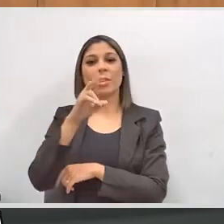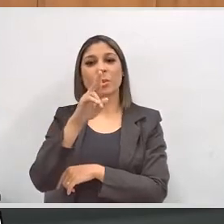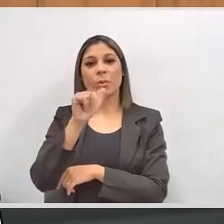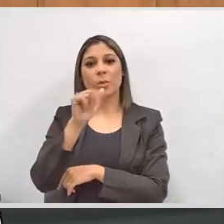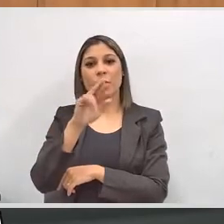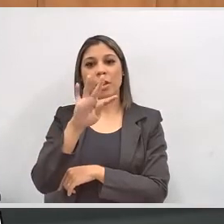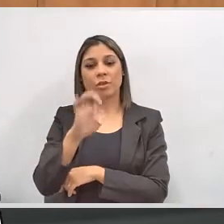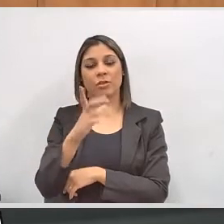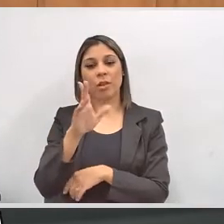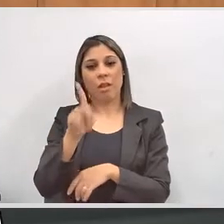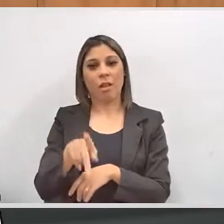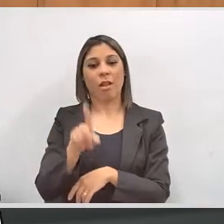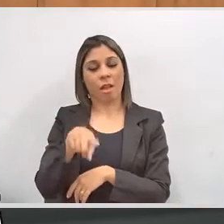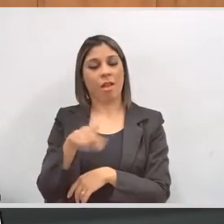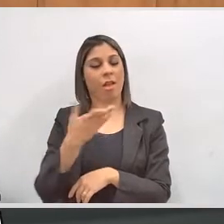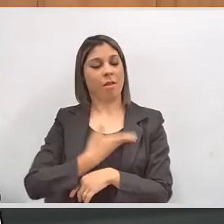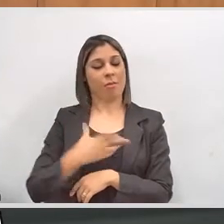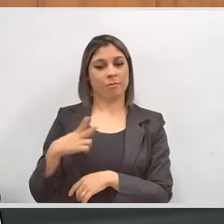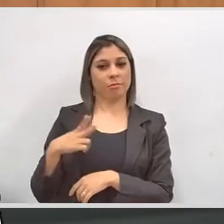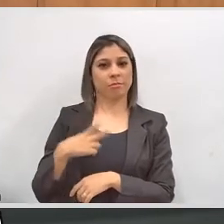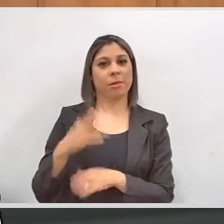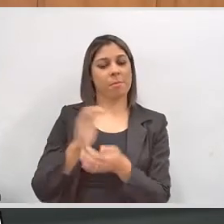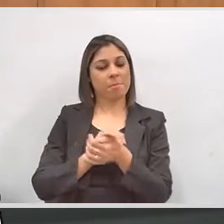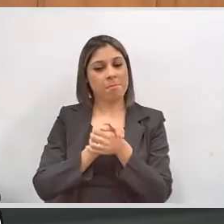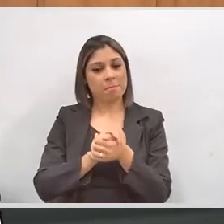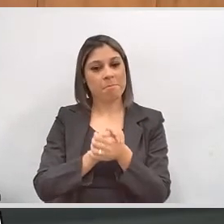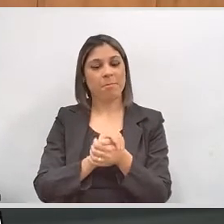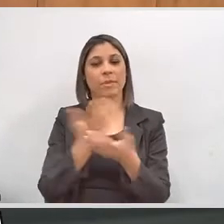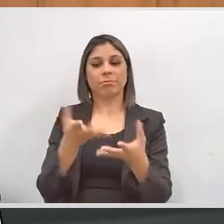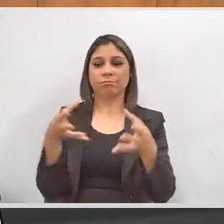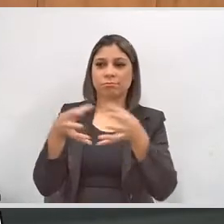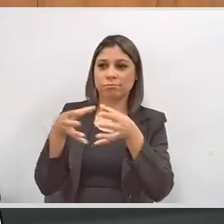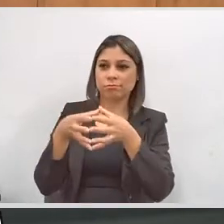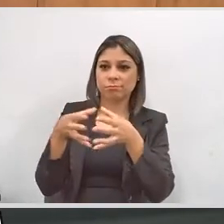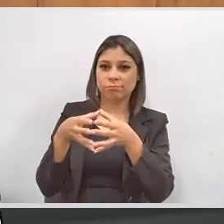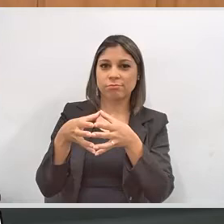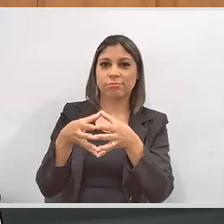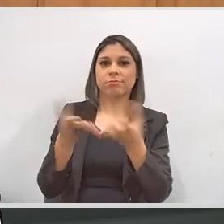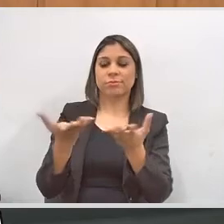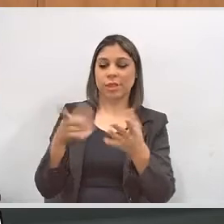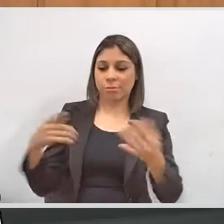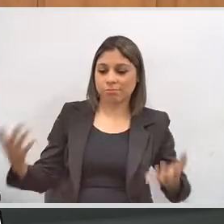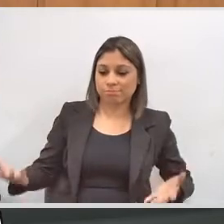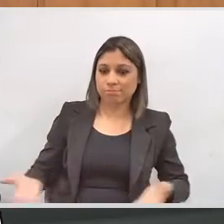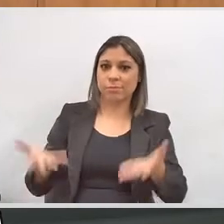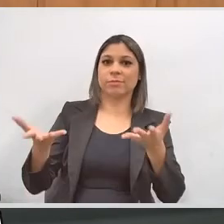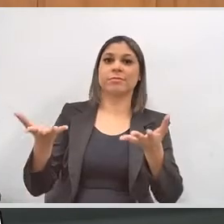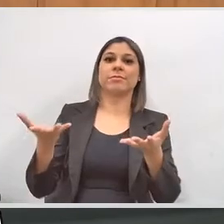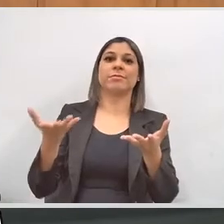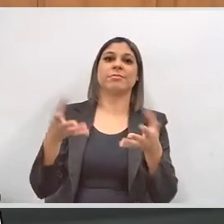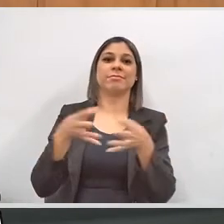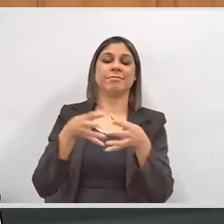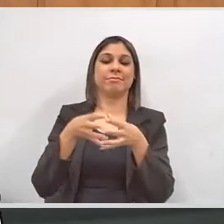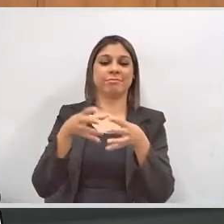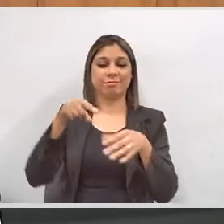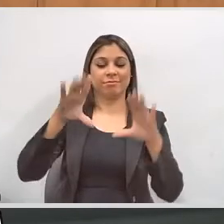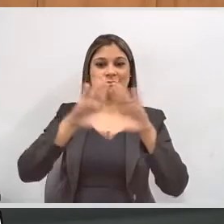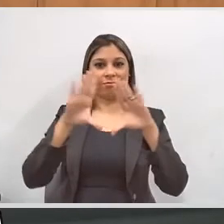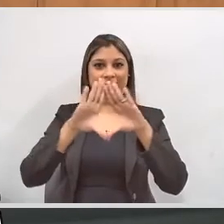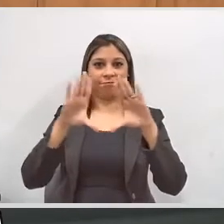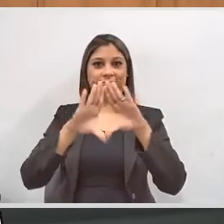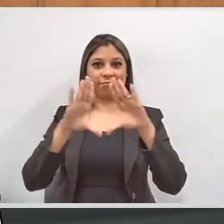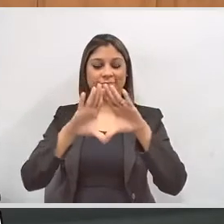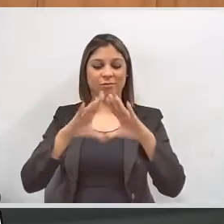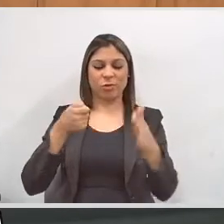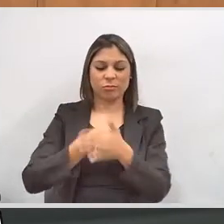Ao Duarte, um amigo pessoal, parabéns, essa comissão tem dado um impulso nesta casa e nesse Estado